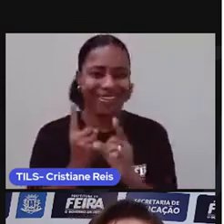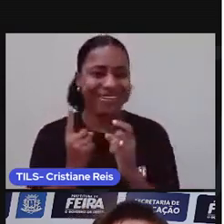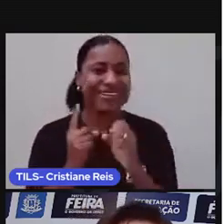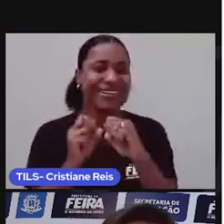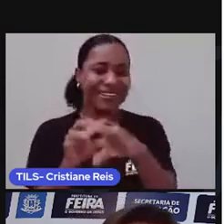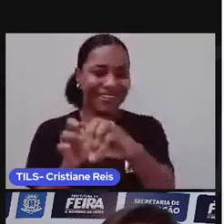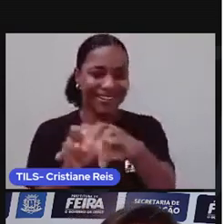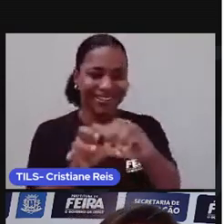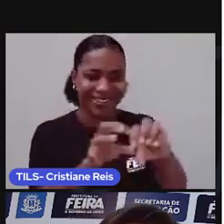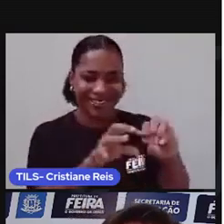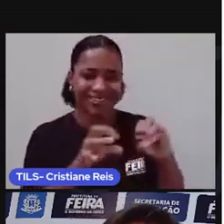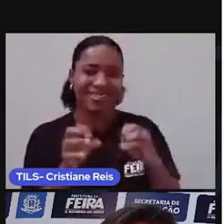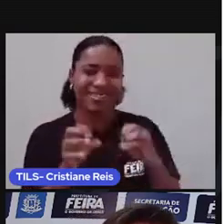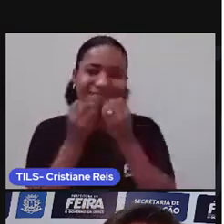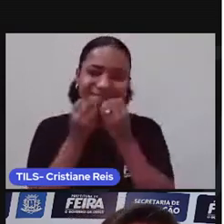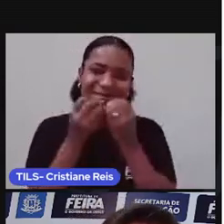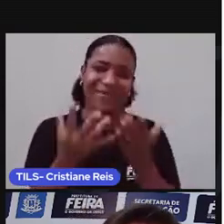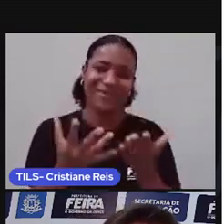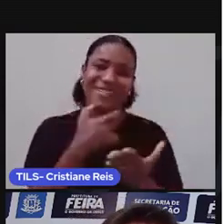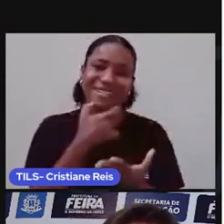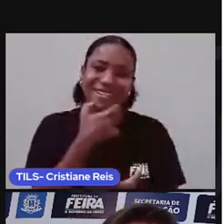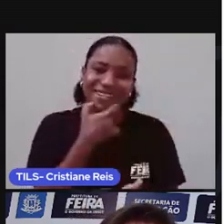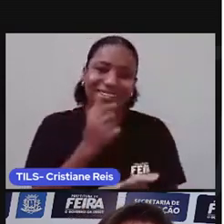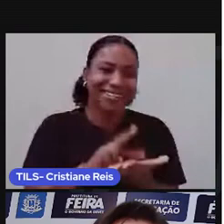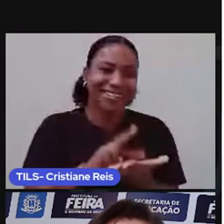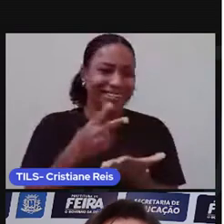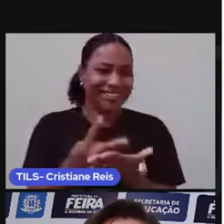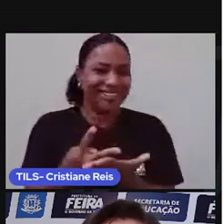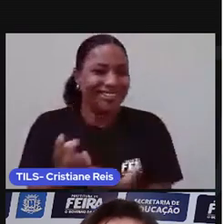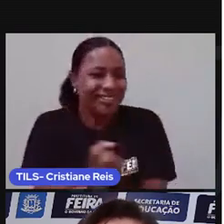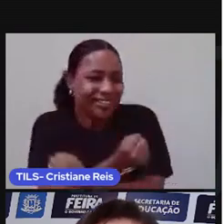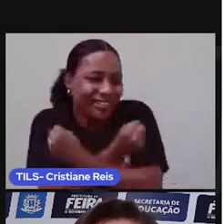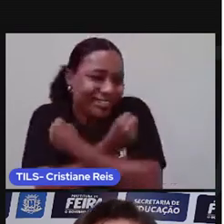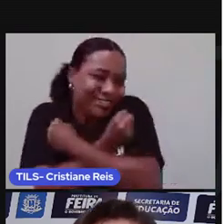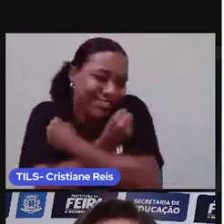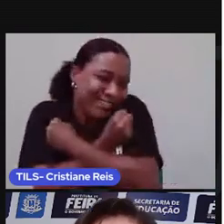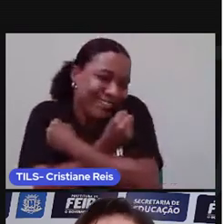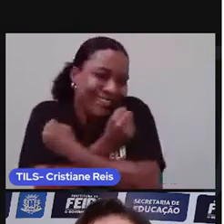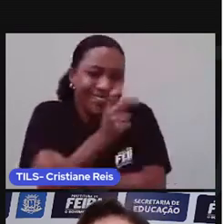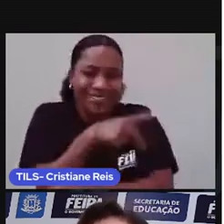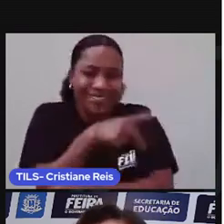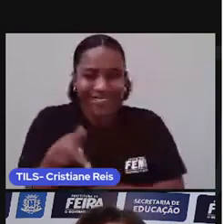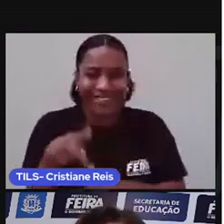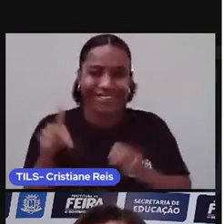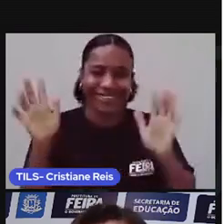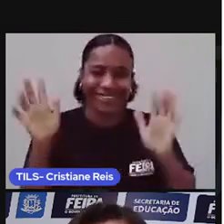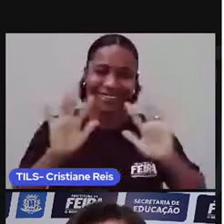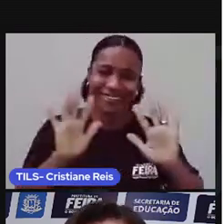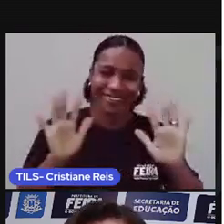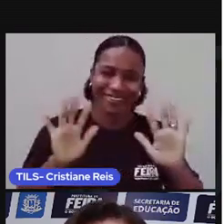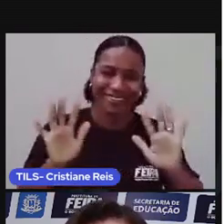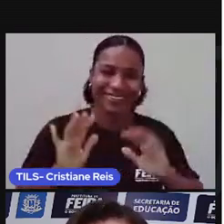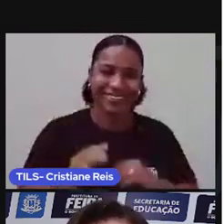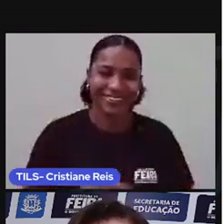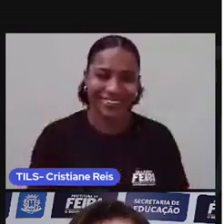A great big hug. Um grande abraço da PRO. Tchau. O Obrigado.